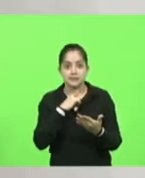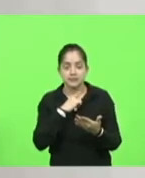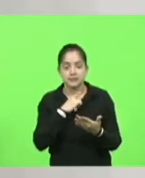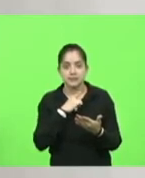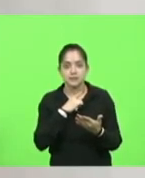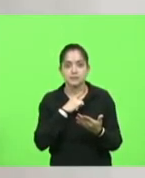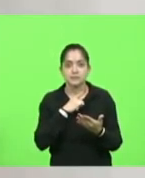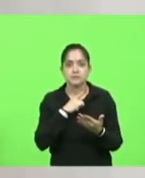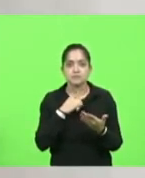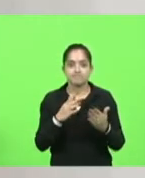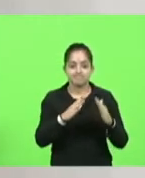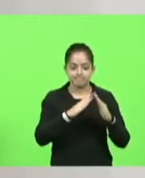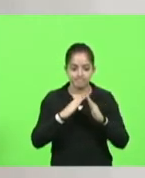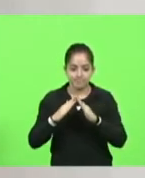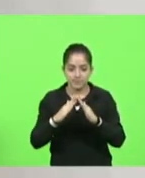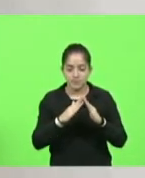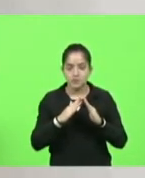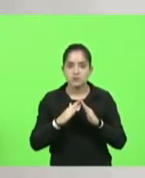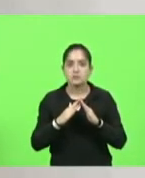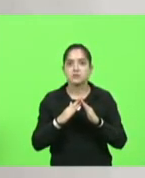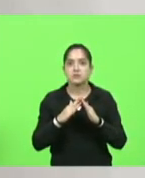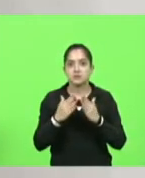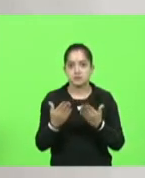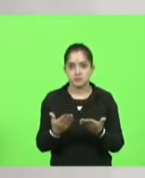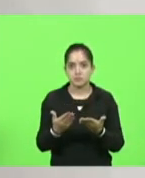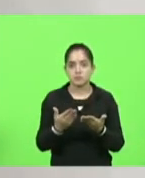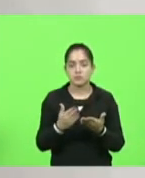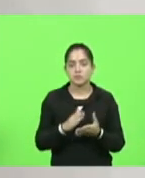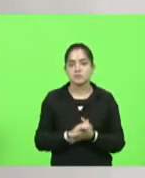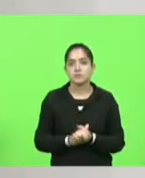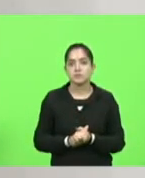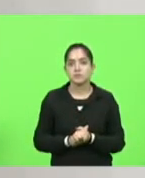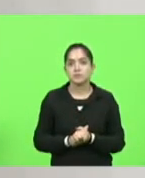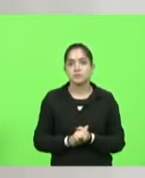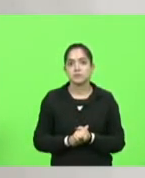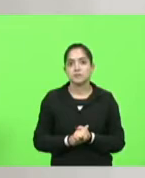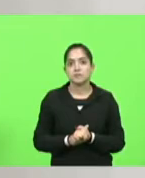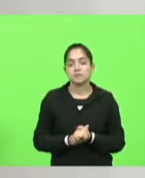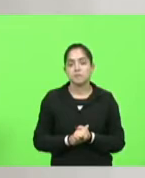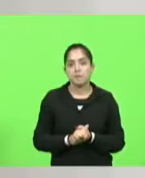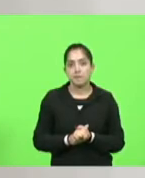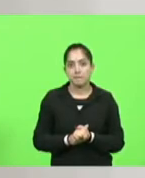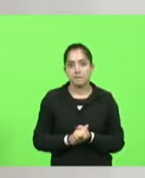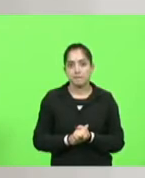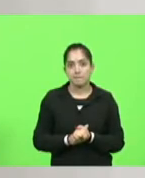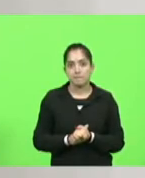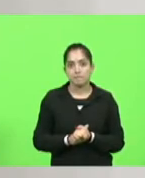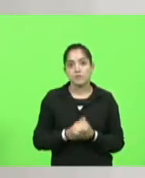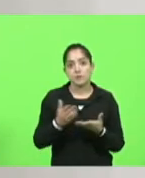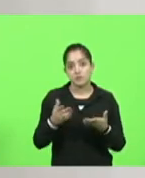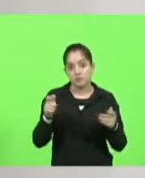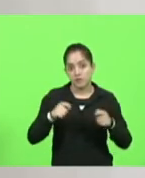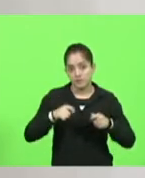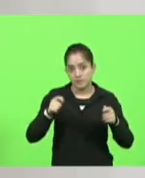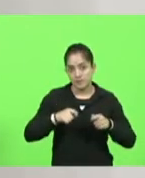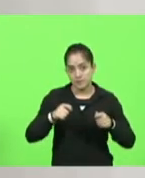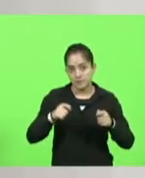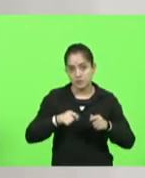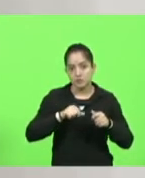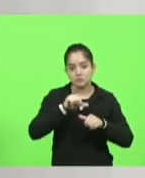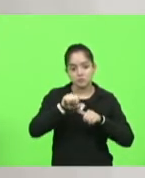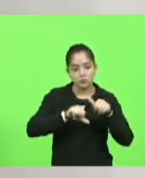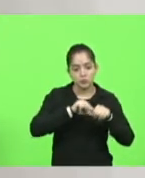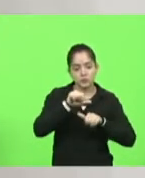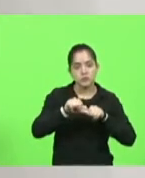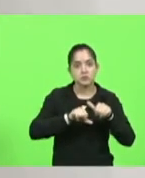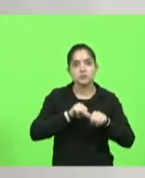dessas casas que essas casas populares que certamente vão permitir que a gente tenha uma mudança de quadro